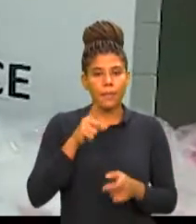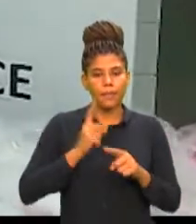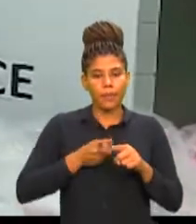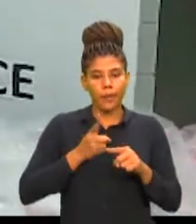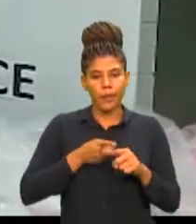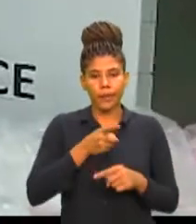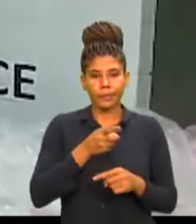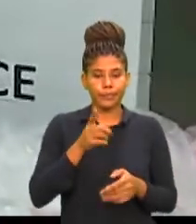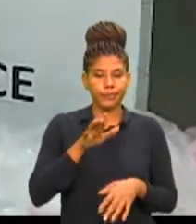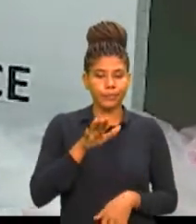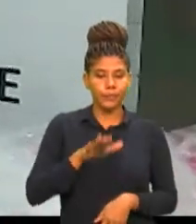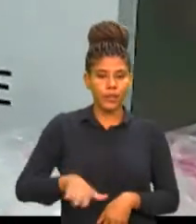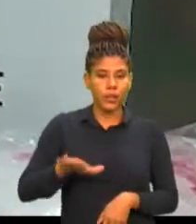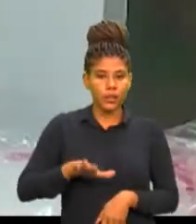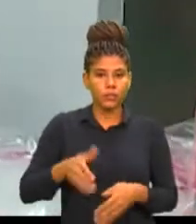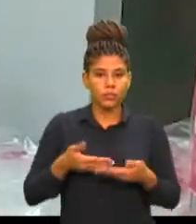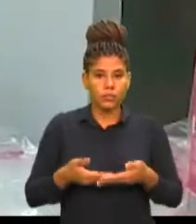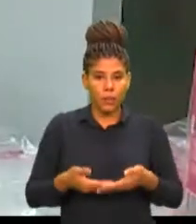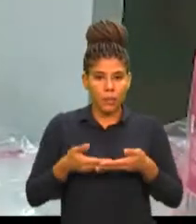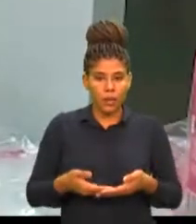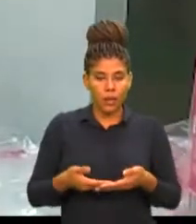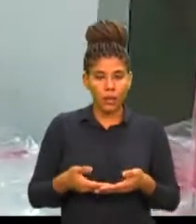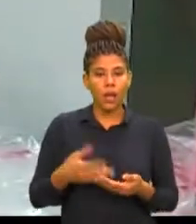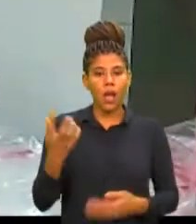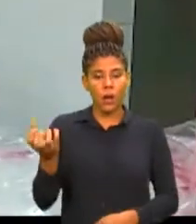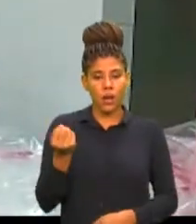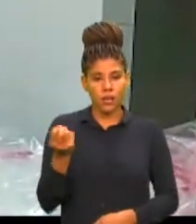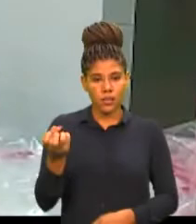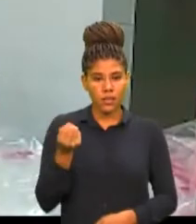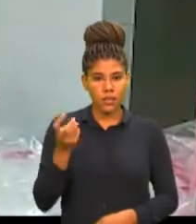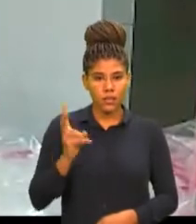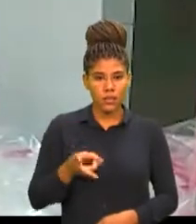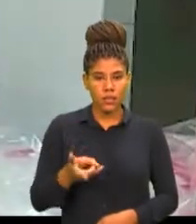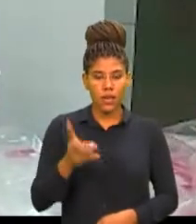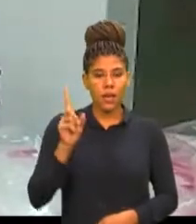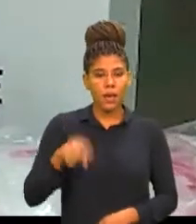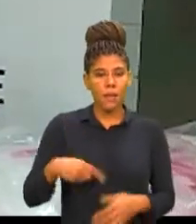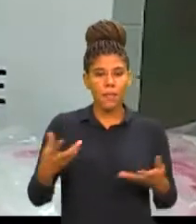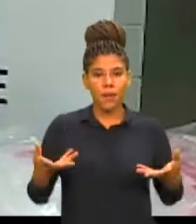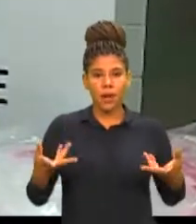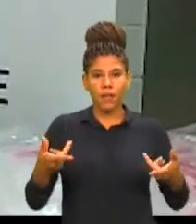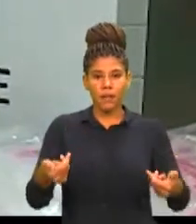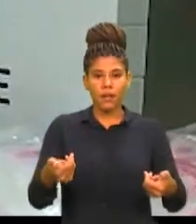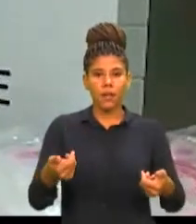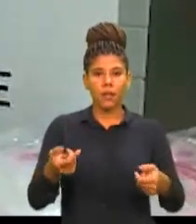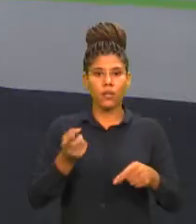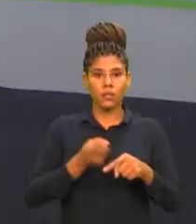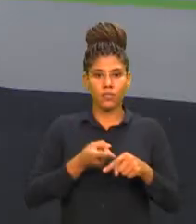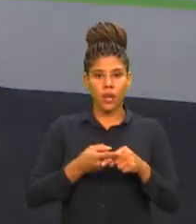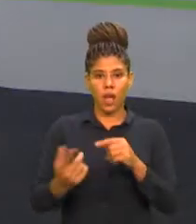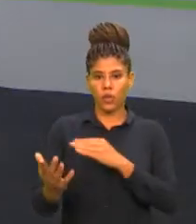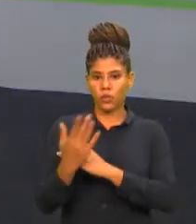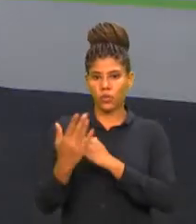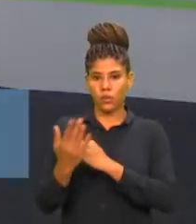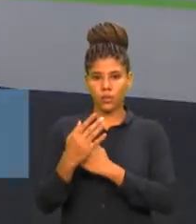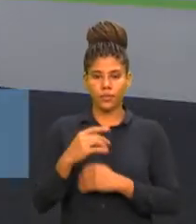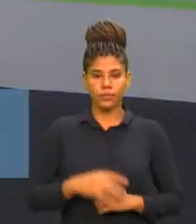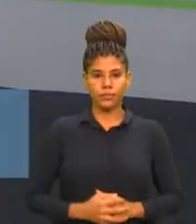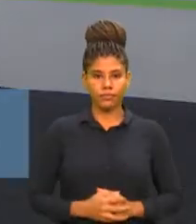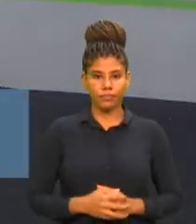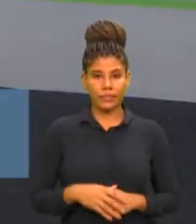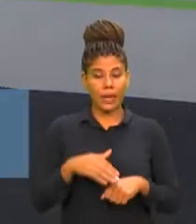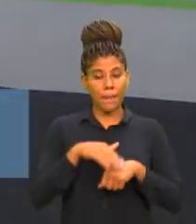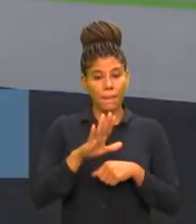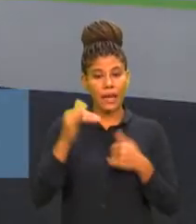desde o começo que eu recebo. Essa cesta é uma maravilha, porque ela me ajuda muito. Para mais informações,